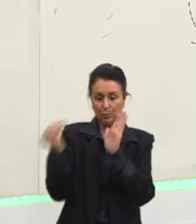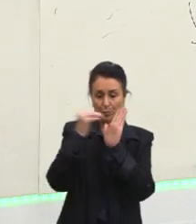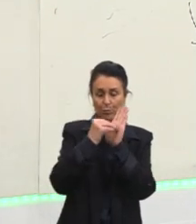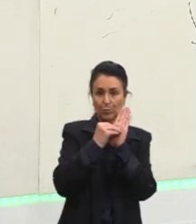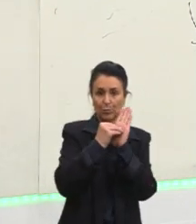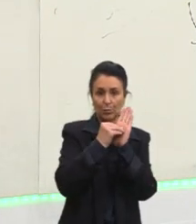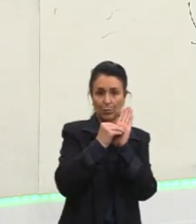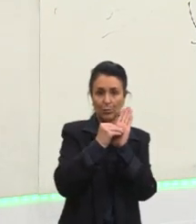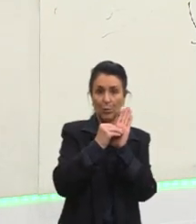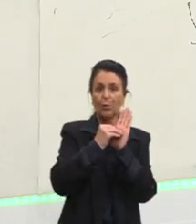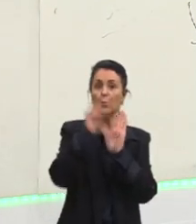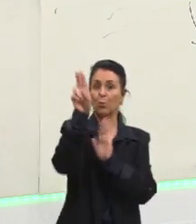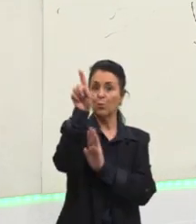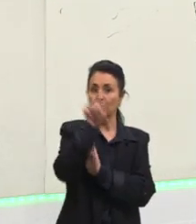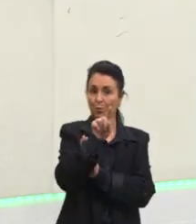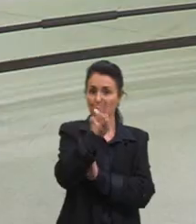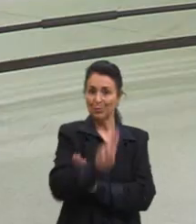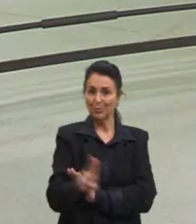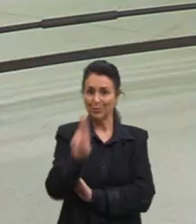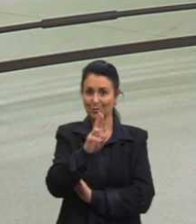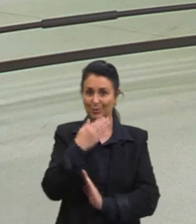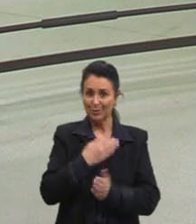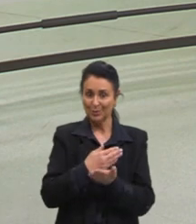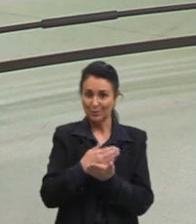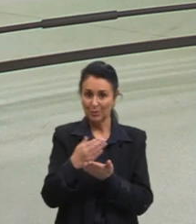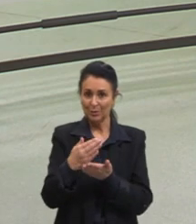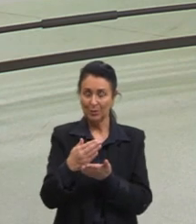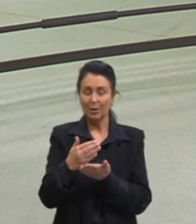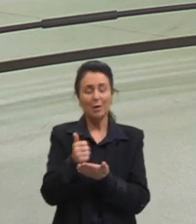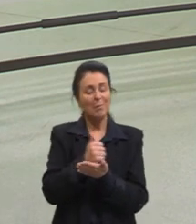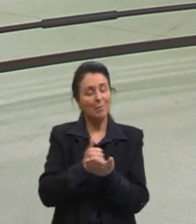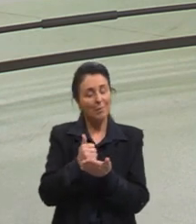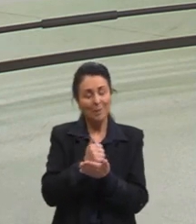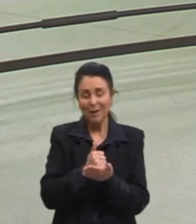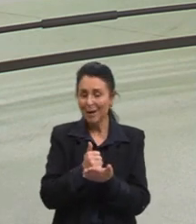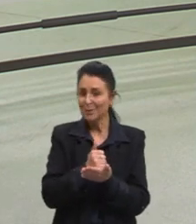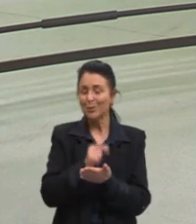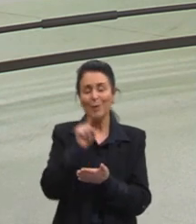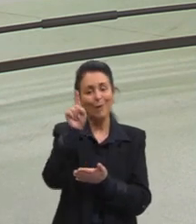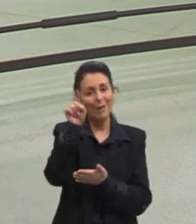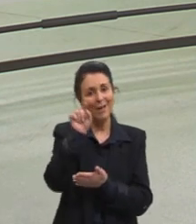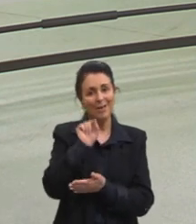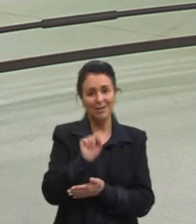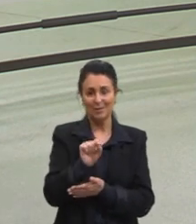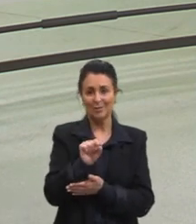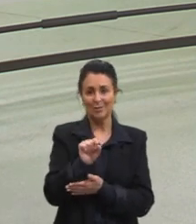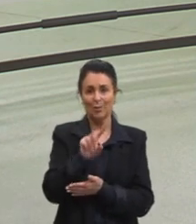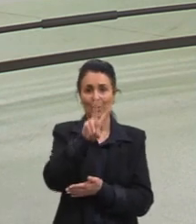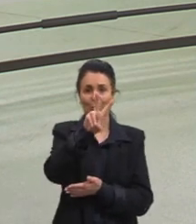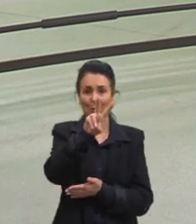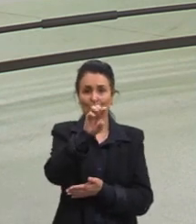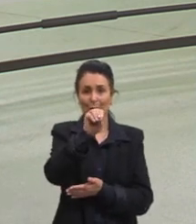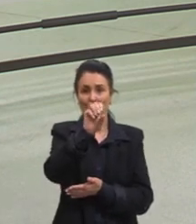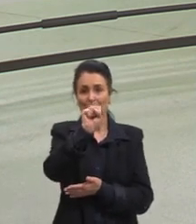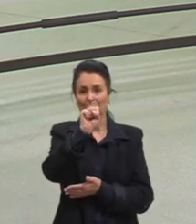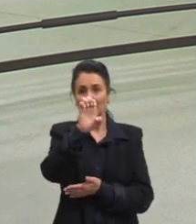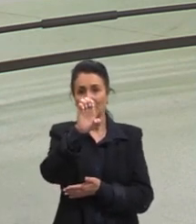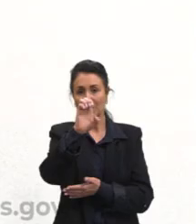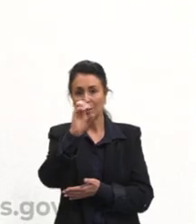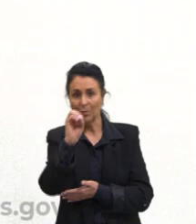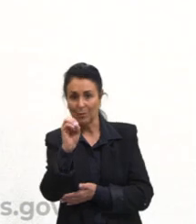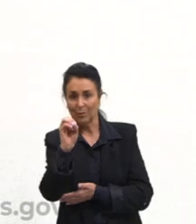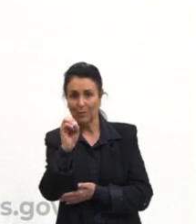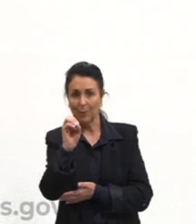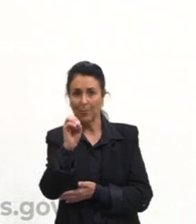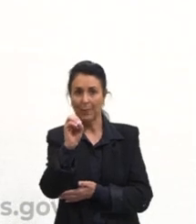o acento. Certo, gente? Basicamente, é isso, então, del boceo. Aqui